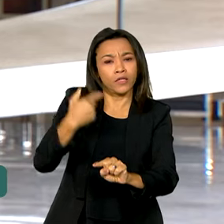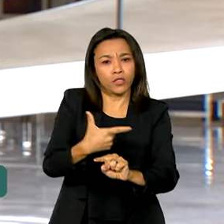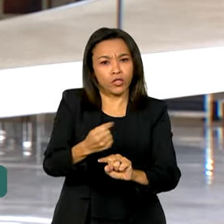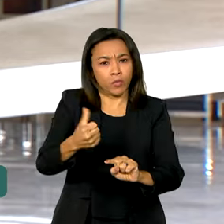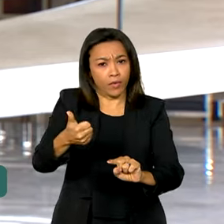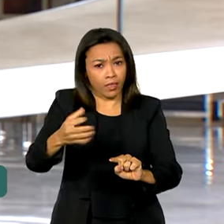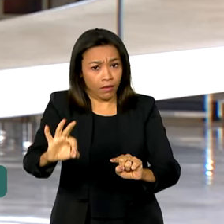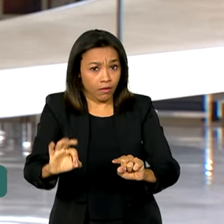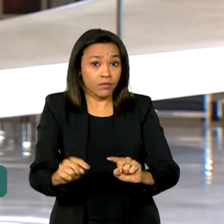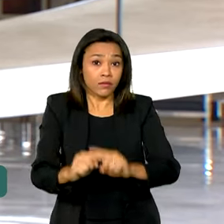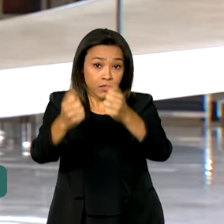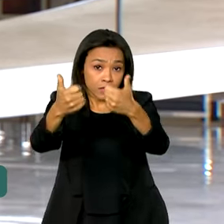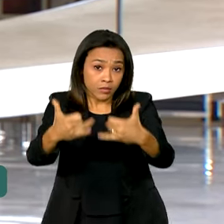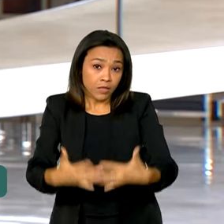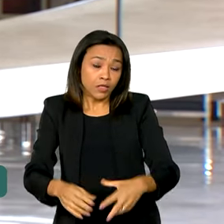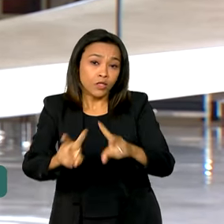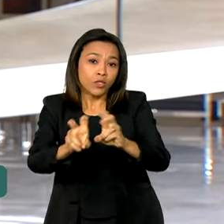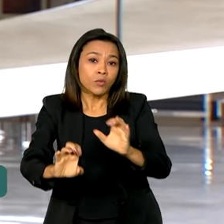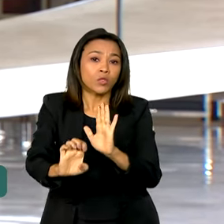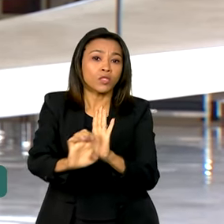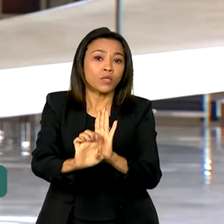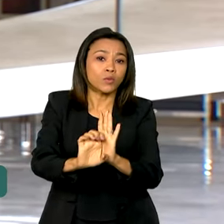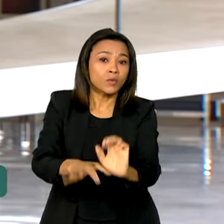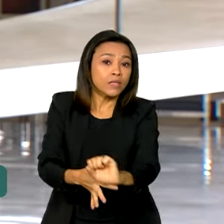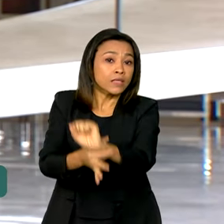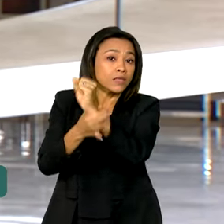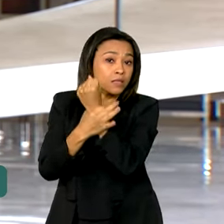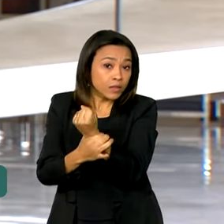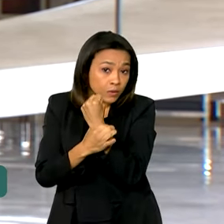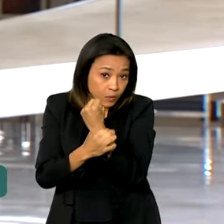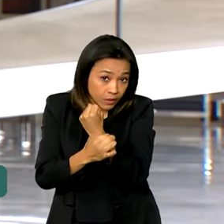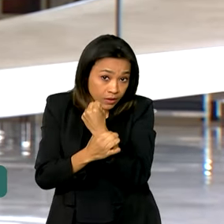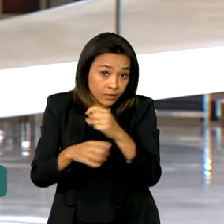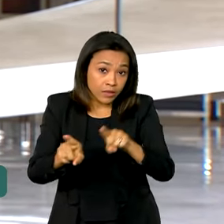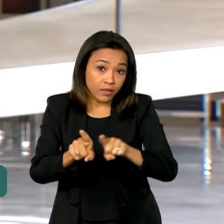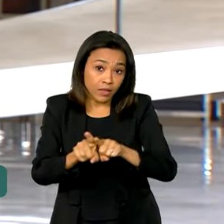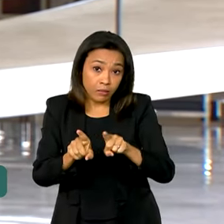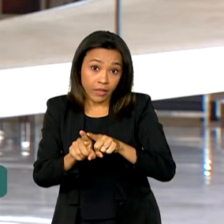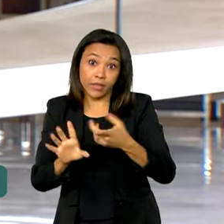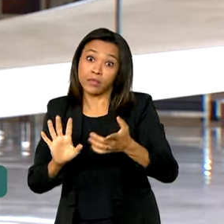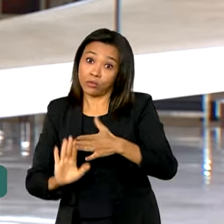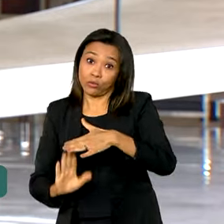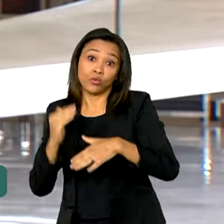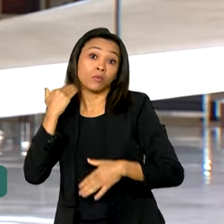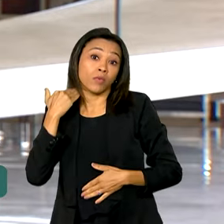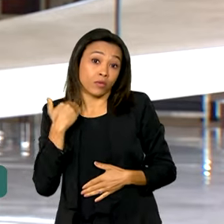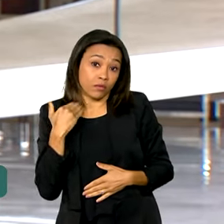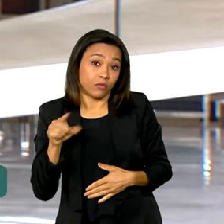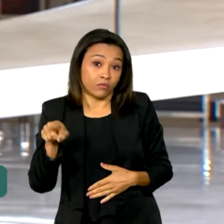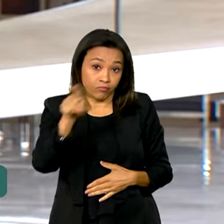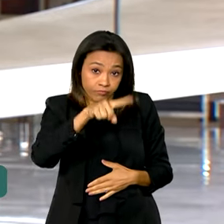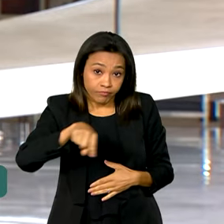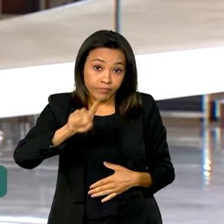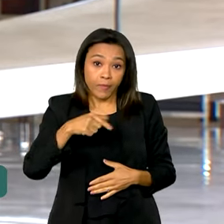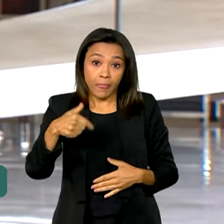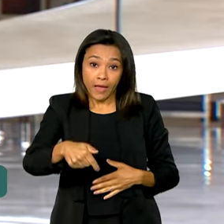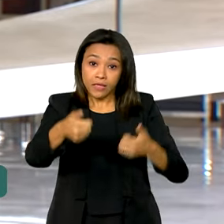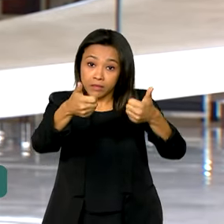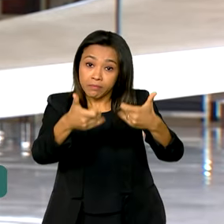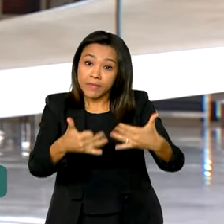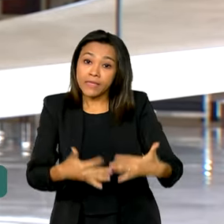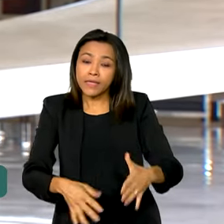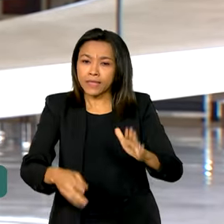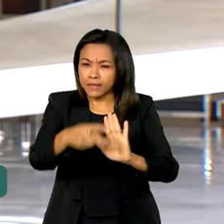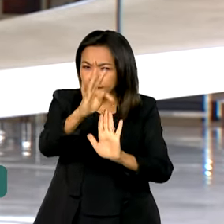que institui o Estatuto da Segurança Privada e da Segurança das Instituições Financeiras. O texto regulamenta a atividade de